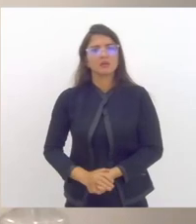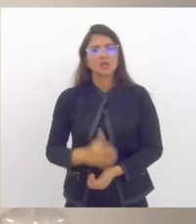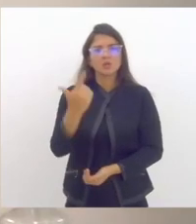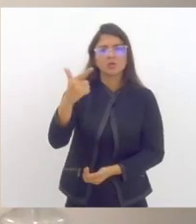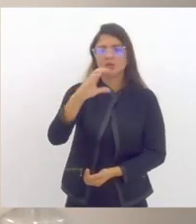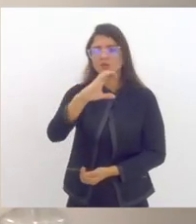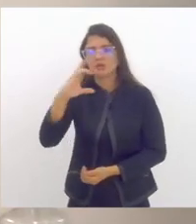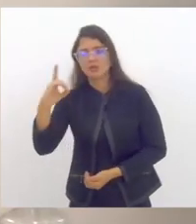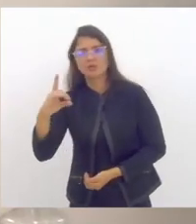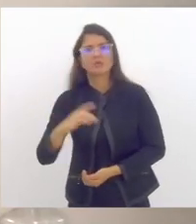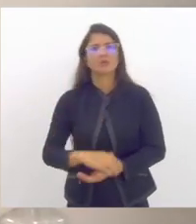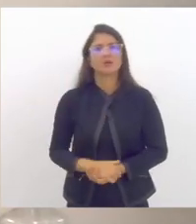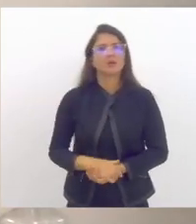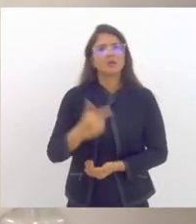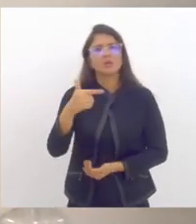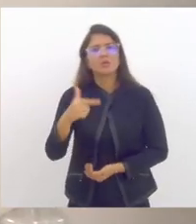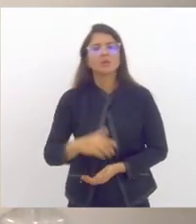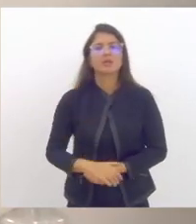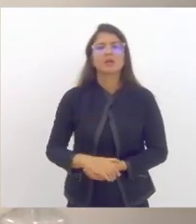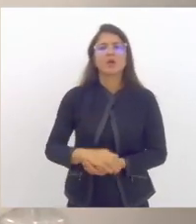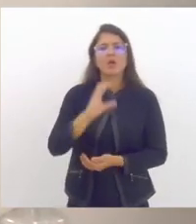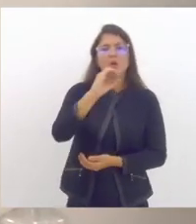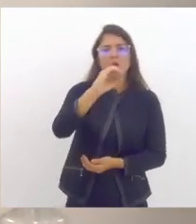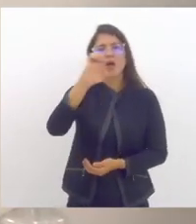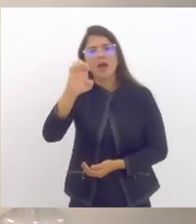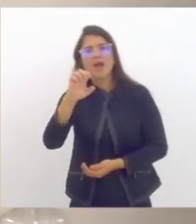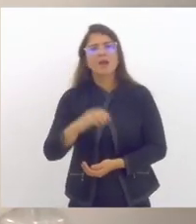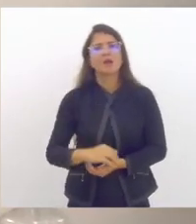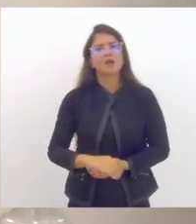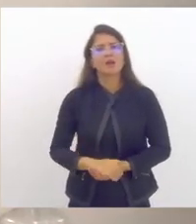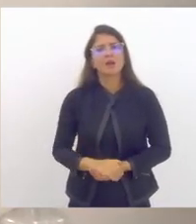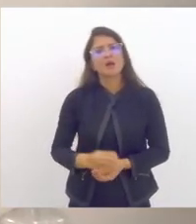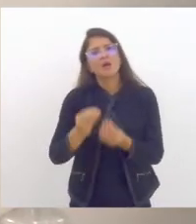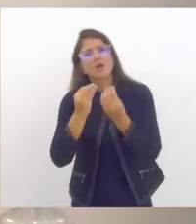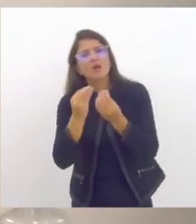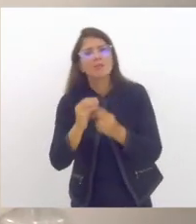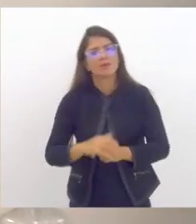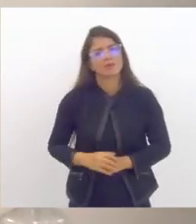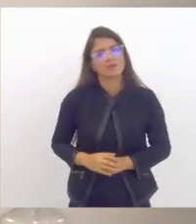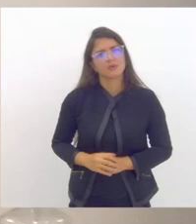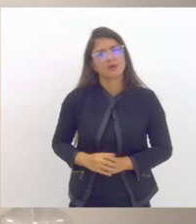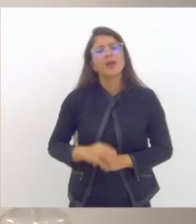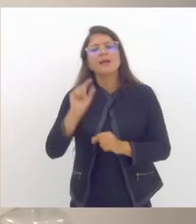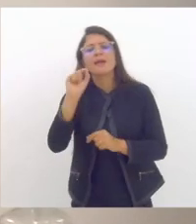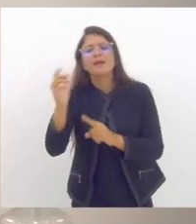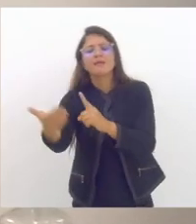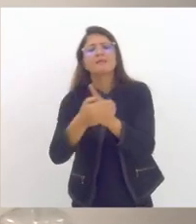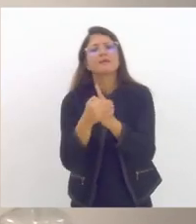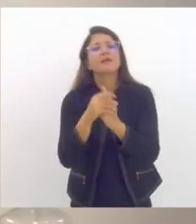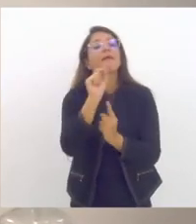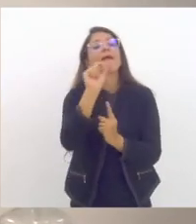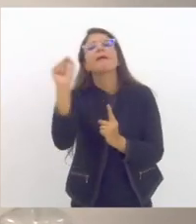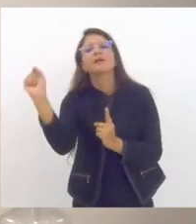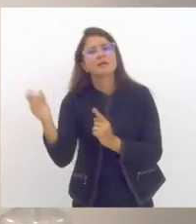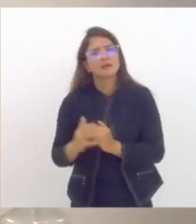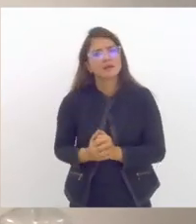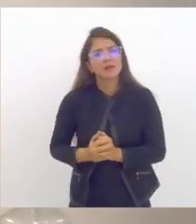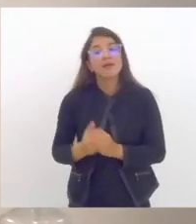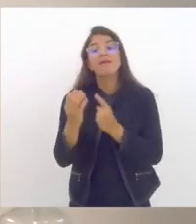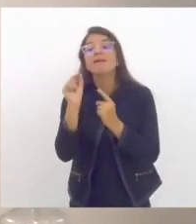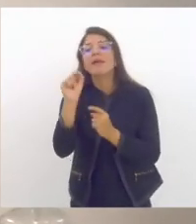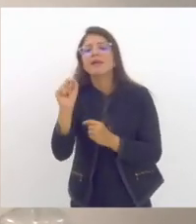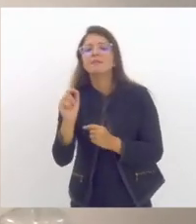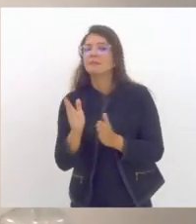coordenador pedagógico não tem orientador educacional quem é que vai acolher quem é que vai encaminhar acabou que a presença